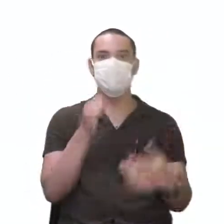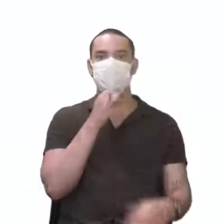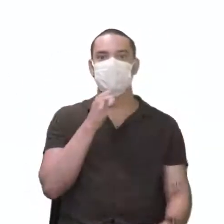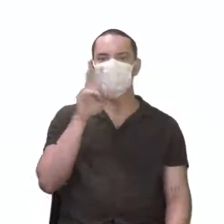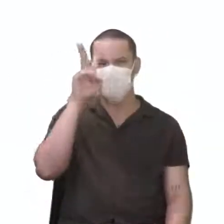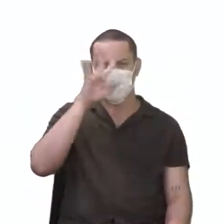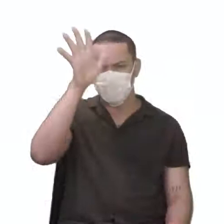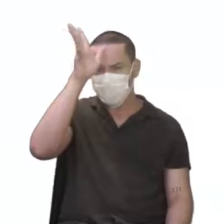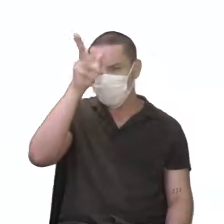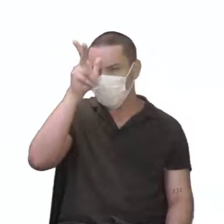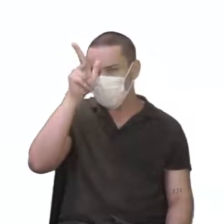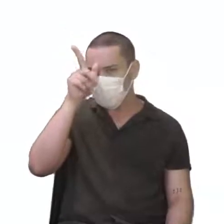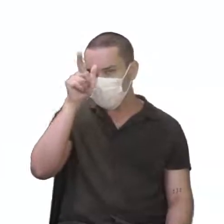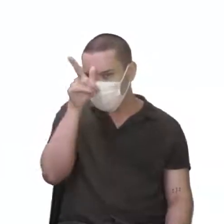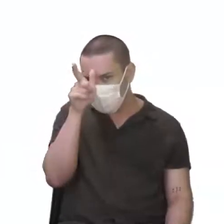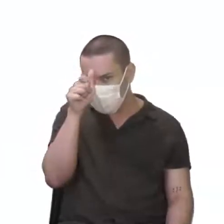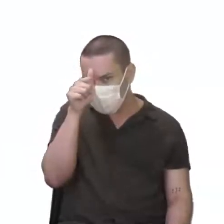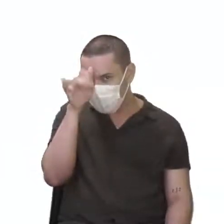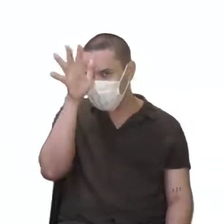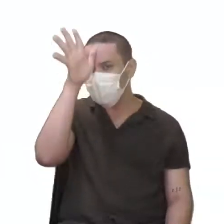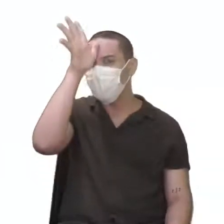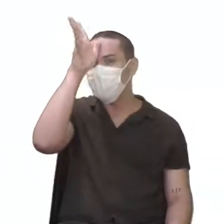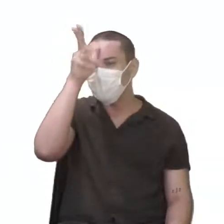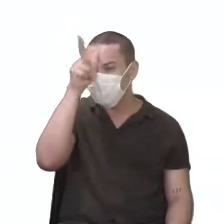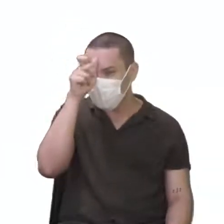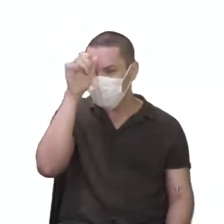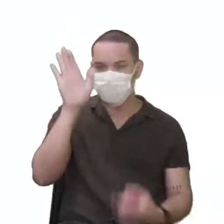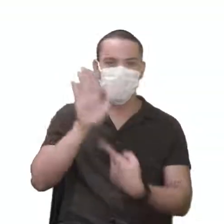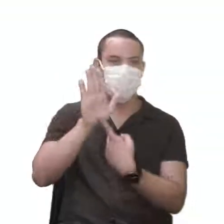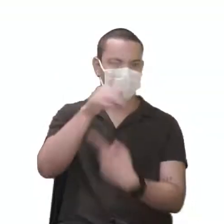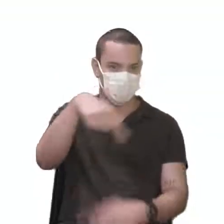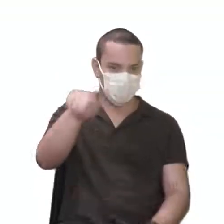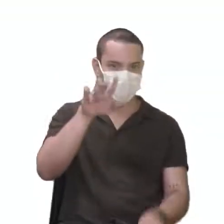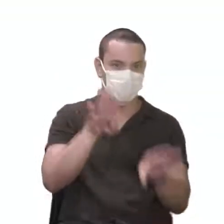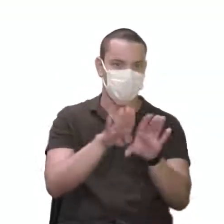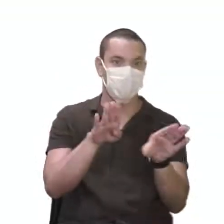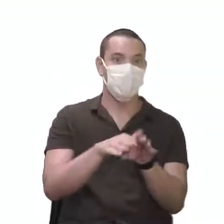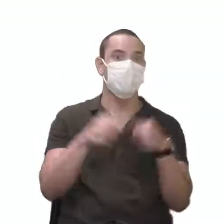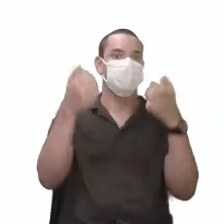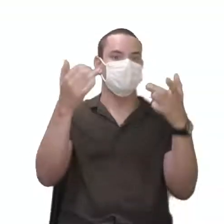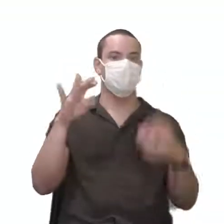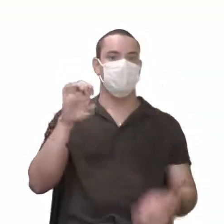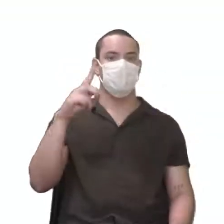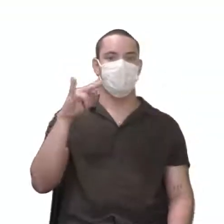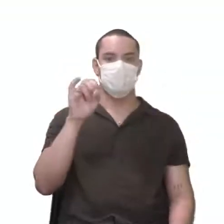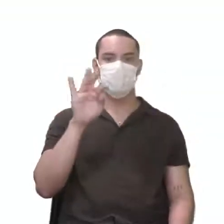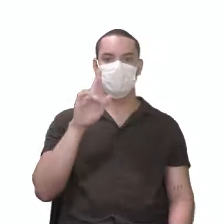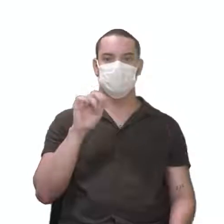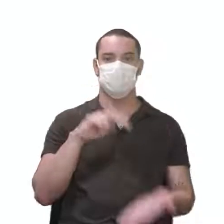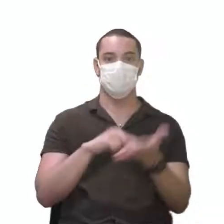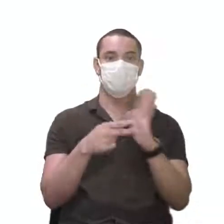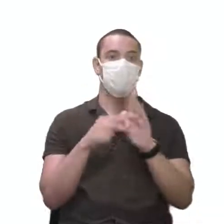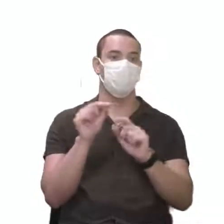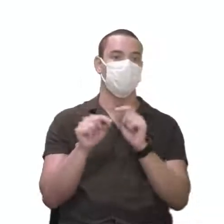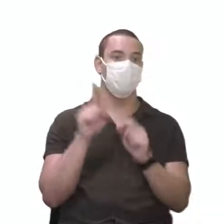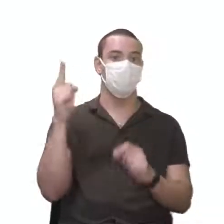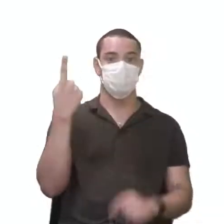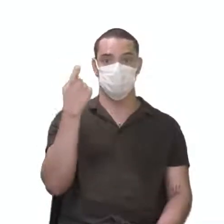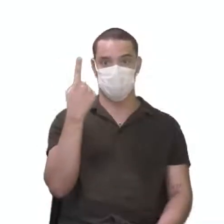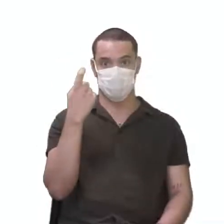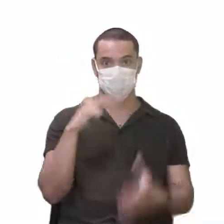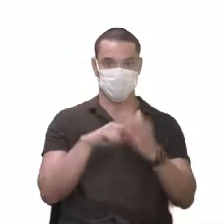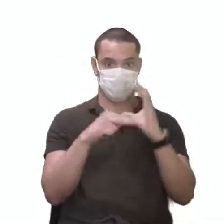Galos. Lembram disso, né? Seguindo. Aí a gente falou também da epistasia. O que é epistasia? É quando um